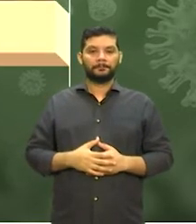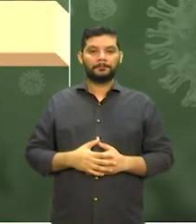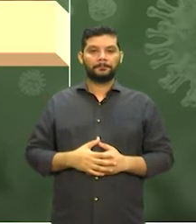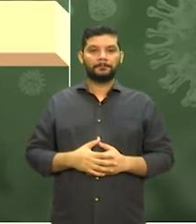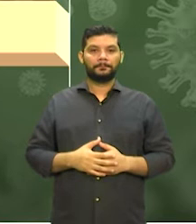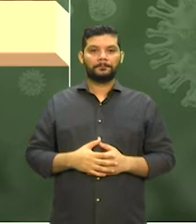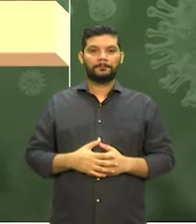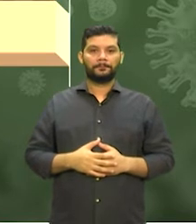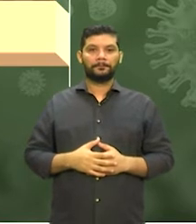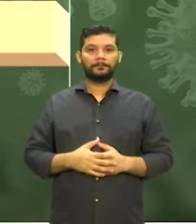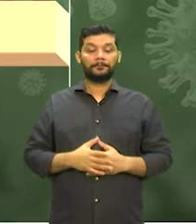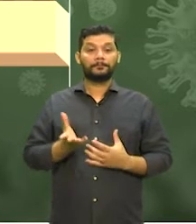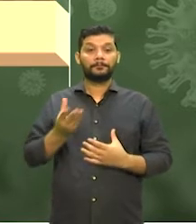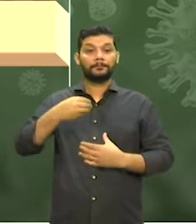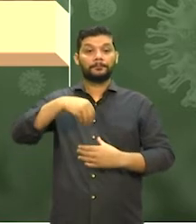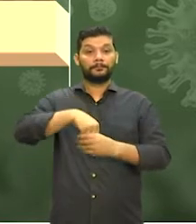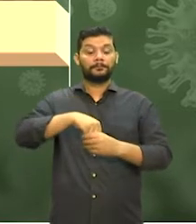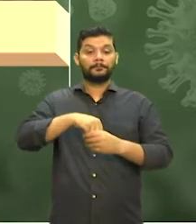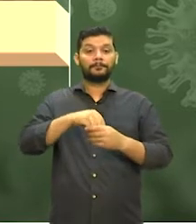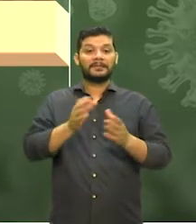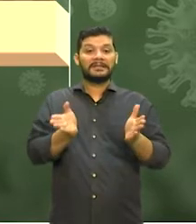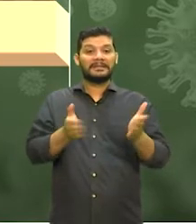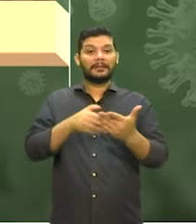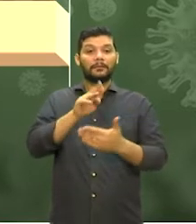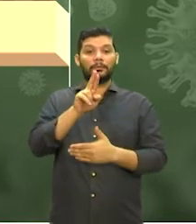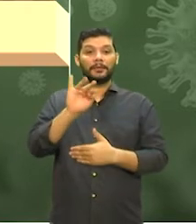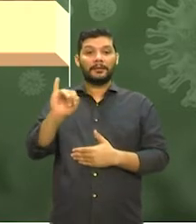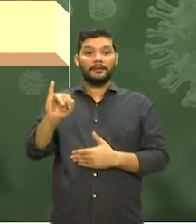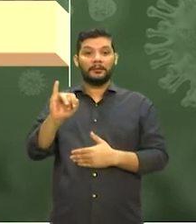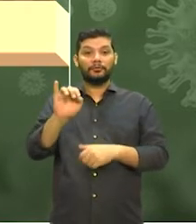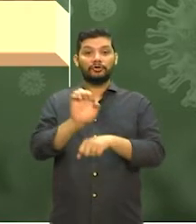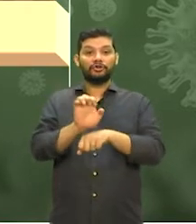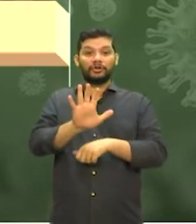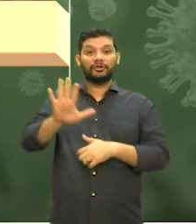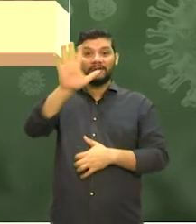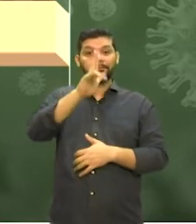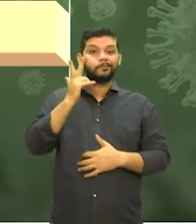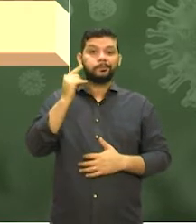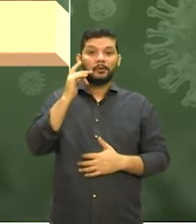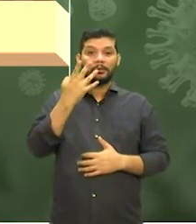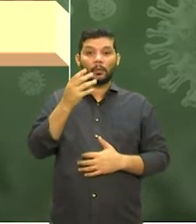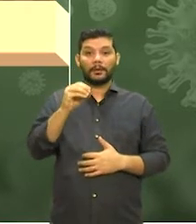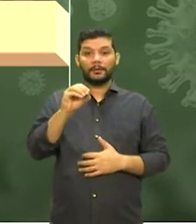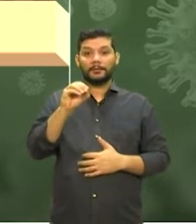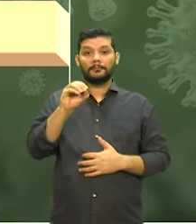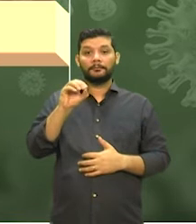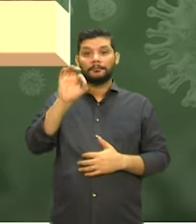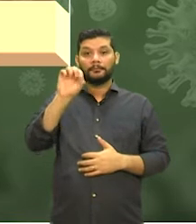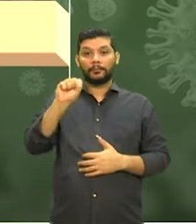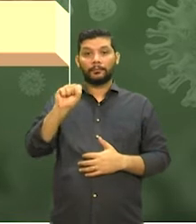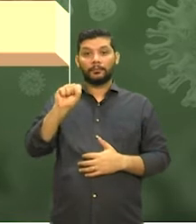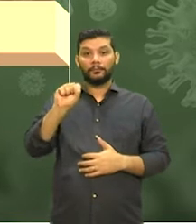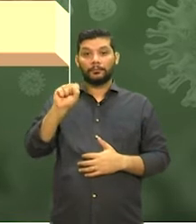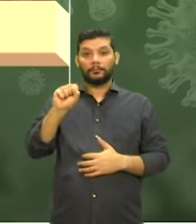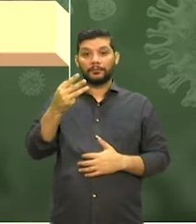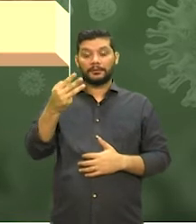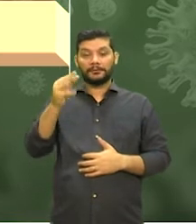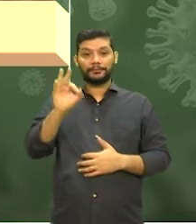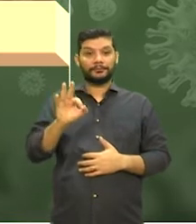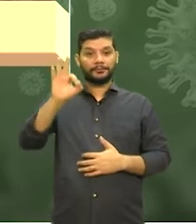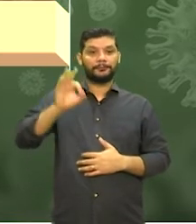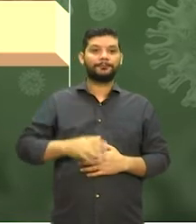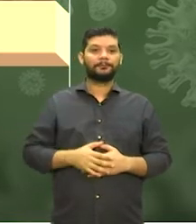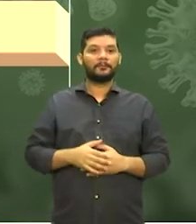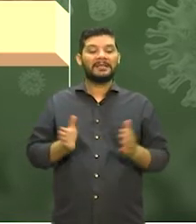Com relação às internações, a taxa de ocupação nas UTIs do Ceará está em 40,83% e